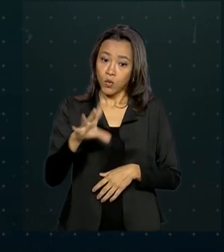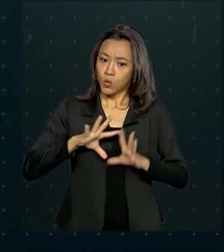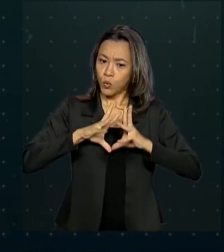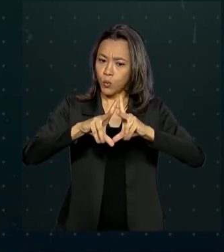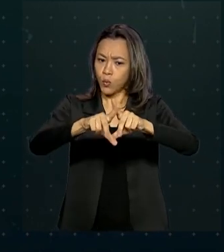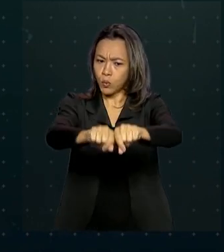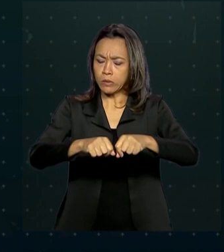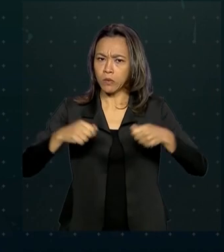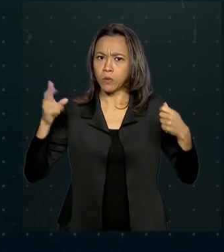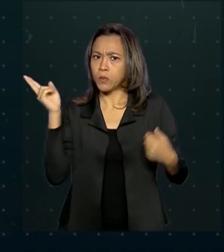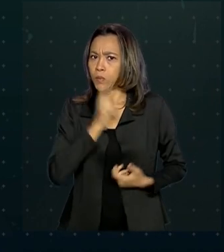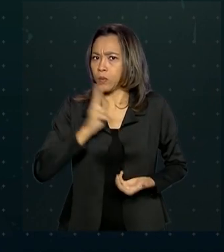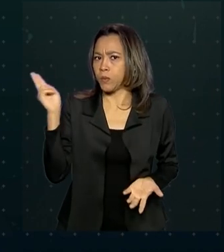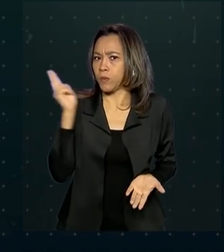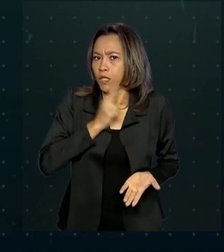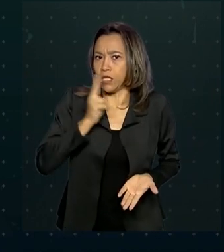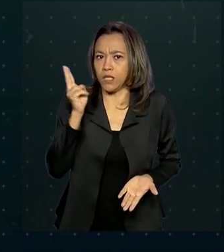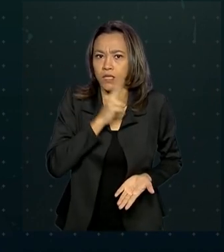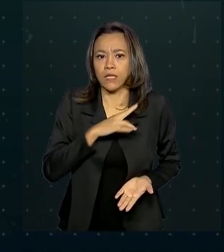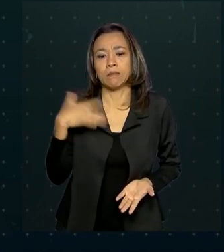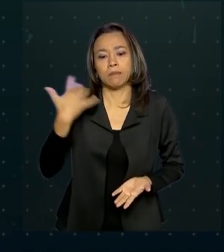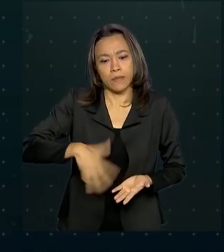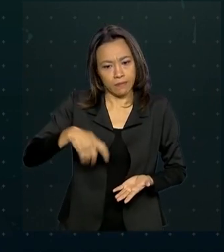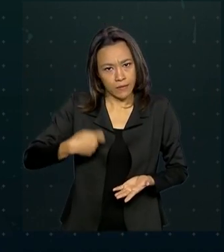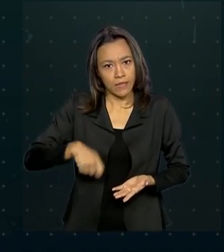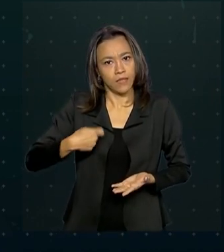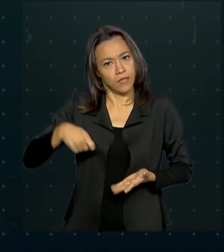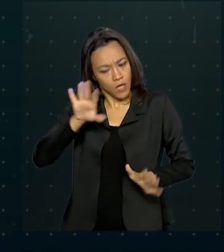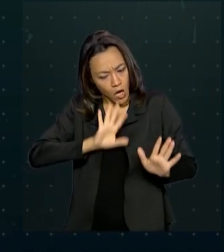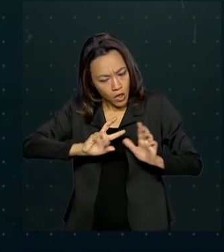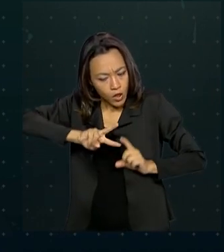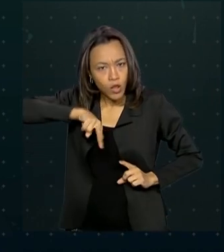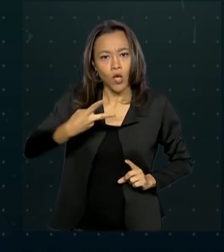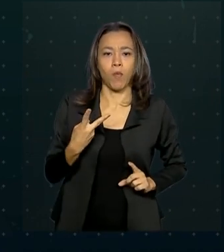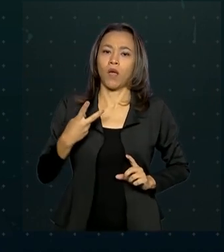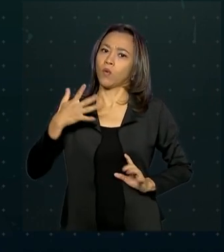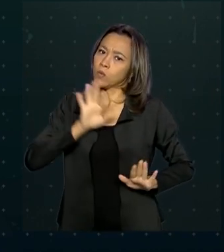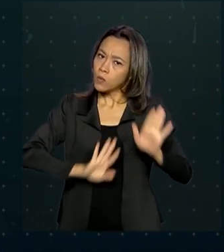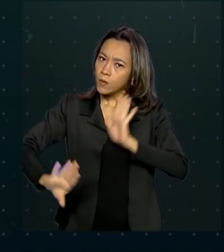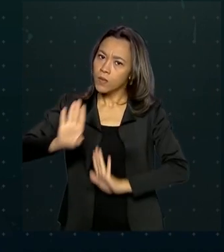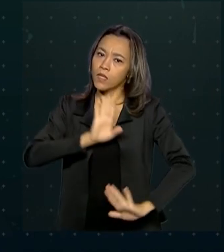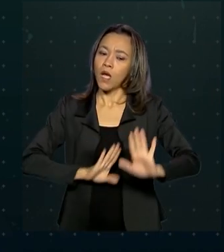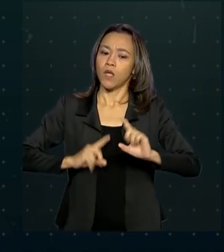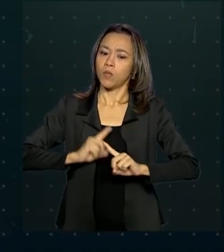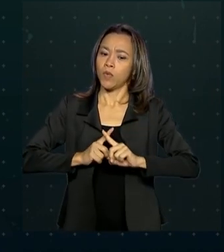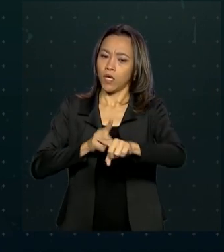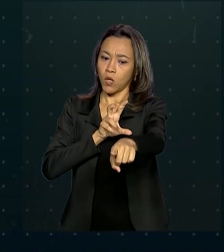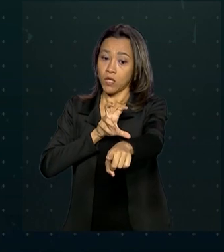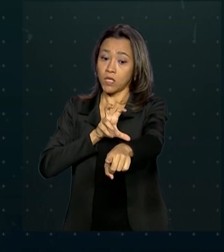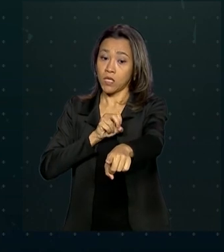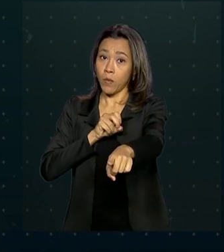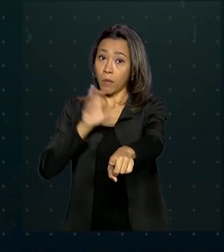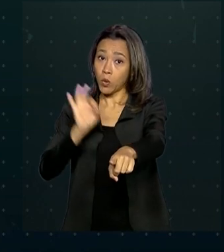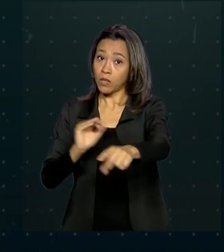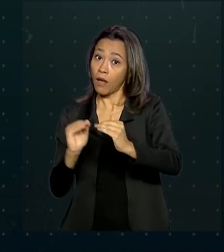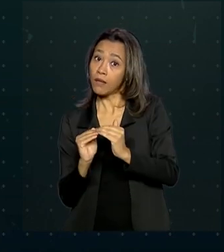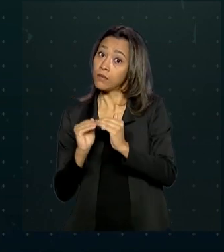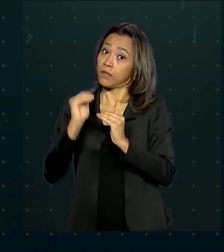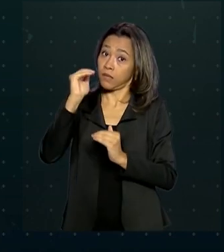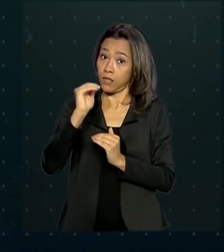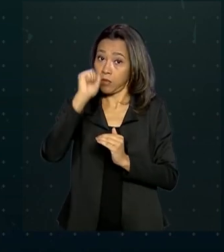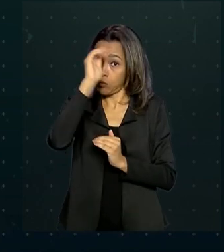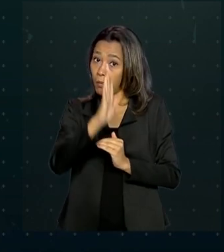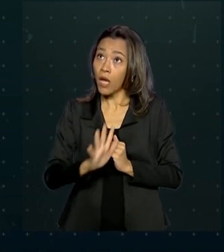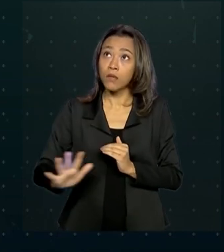estado de emergência, ou seja, precisam redobrar os cuidados por estarem 50% acima da incidência nacional